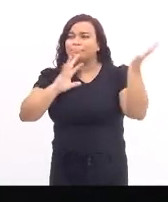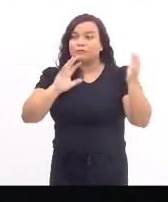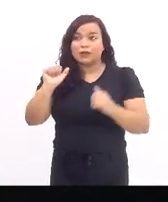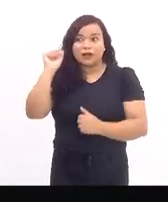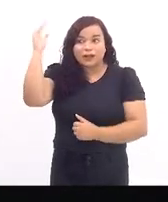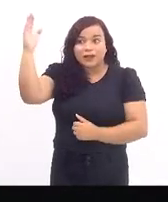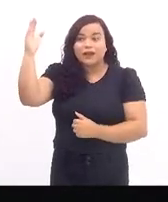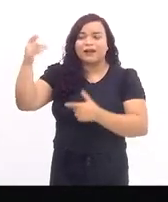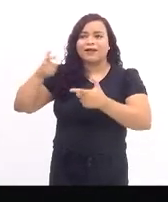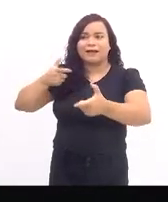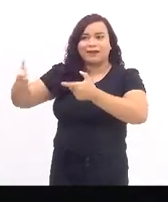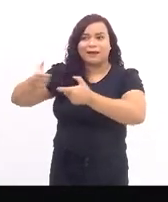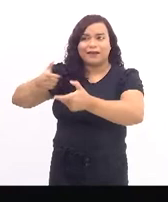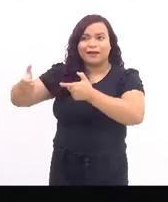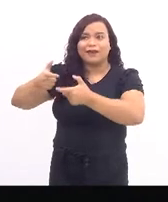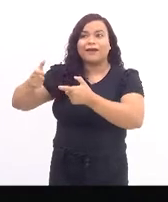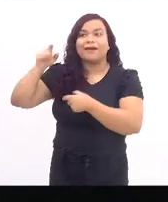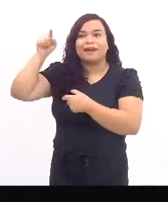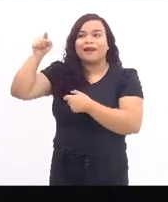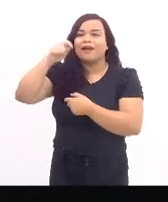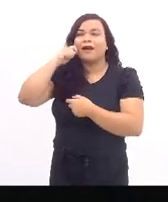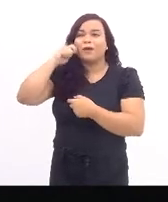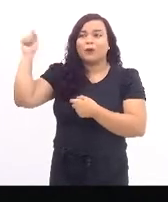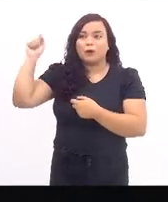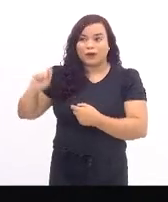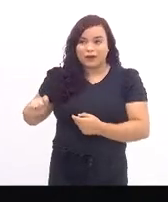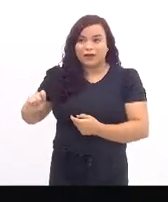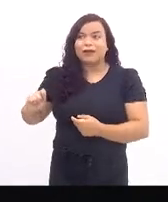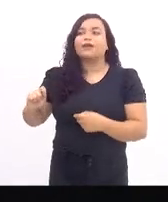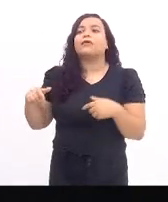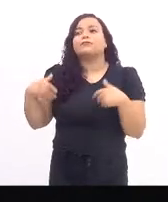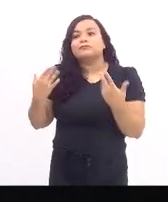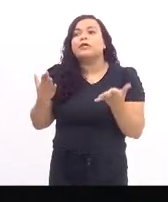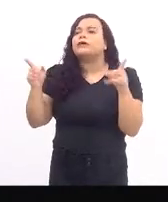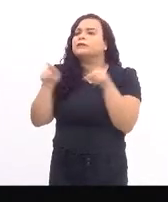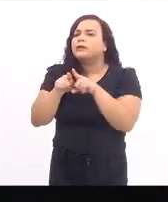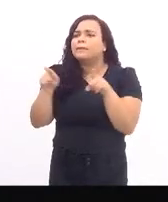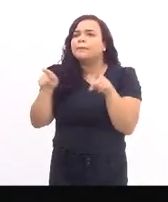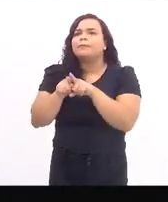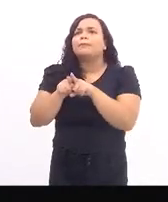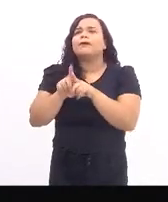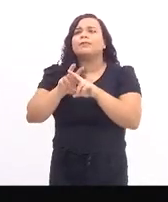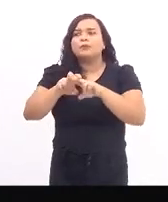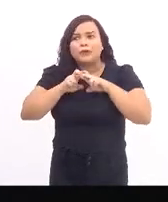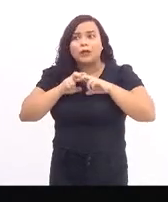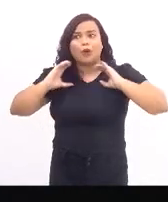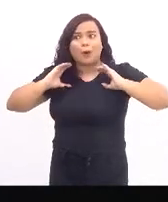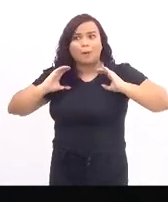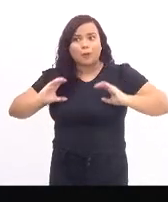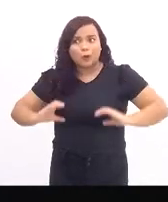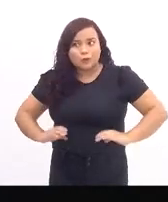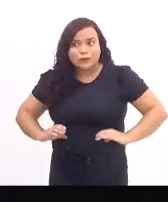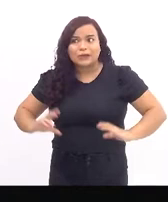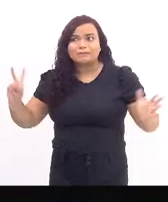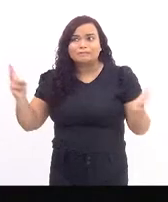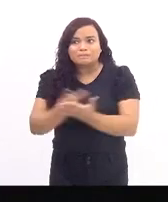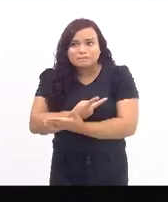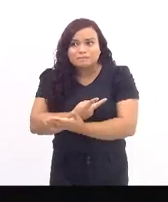da Ucrânia e até mesmo pelos comportamentos anômalos